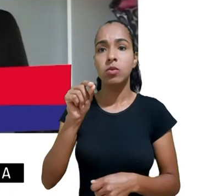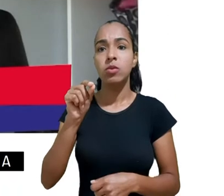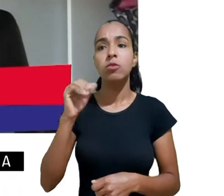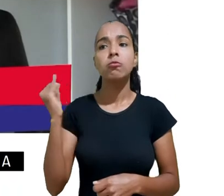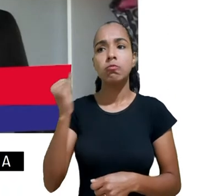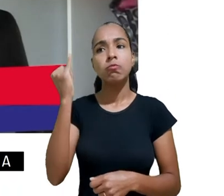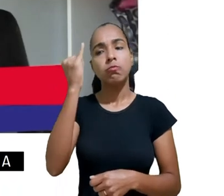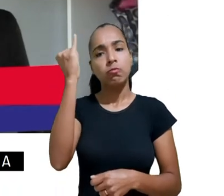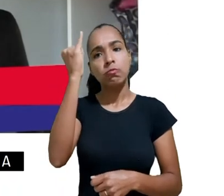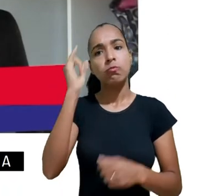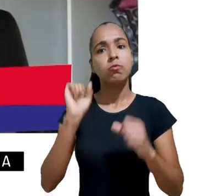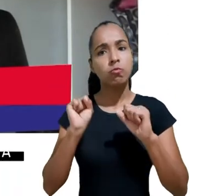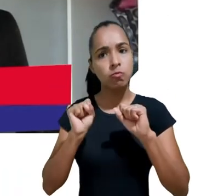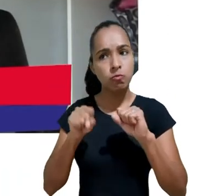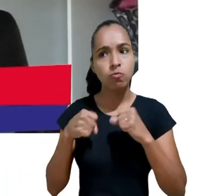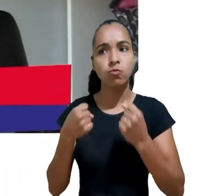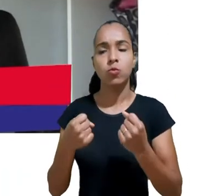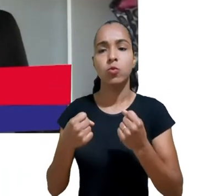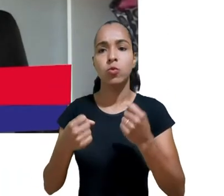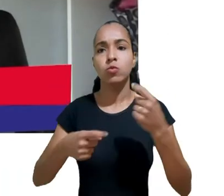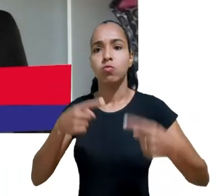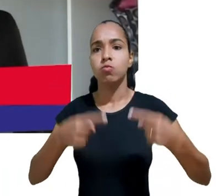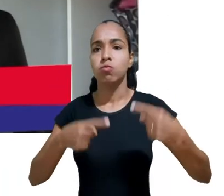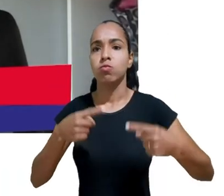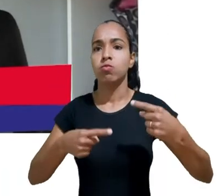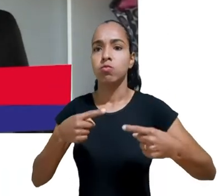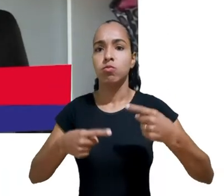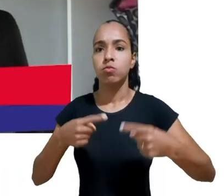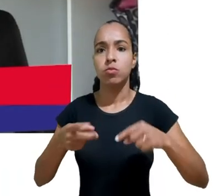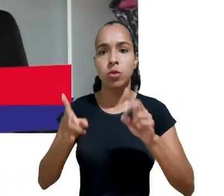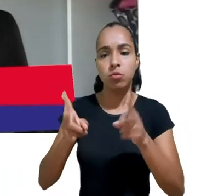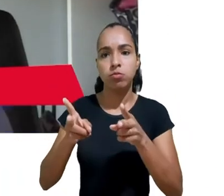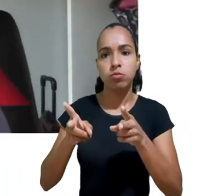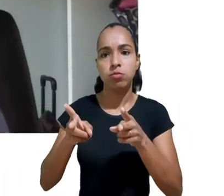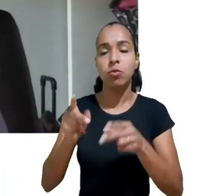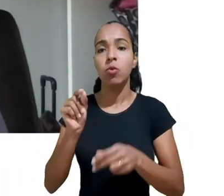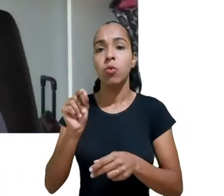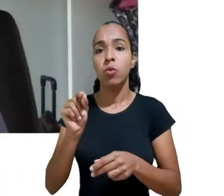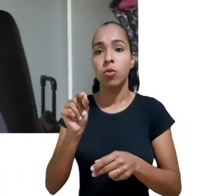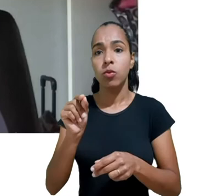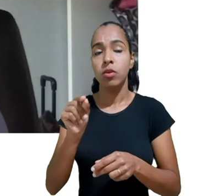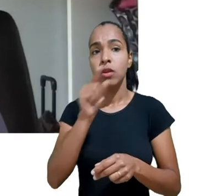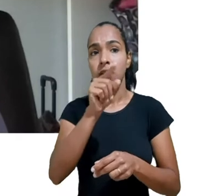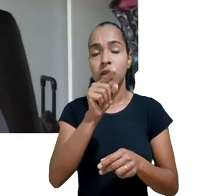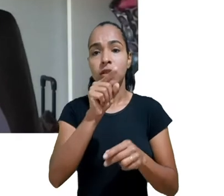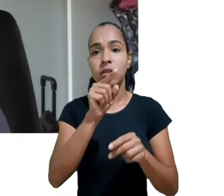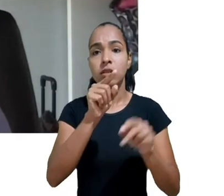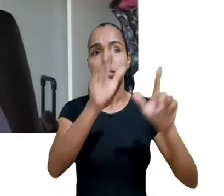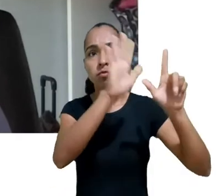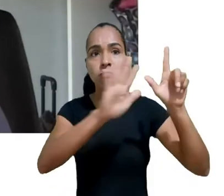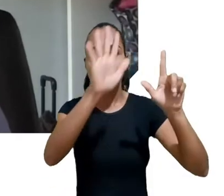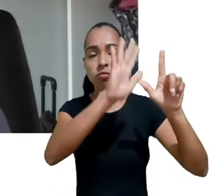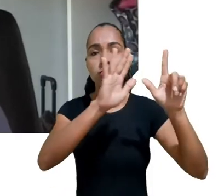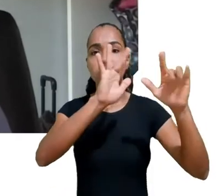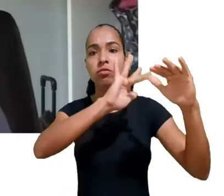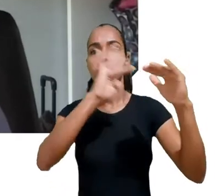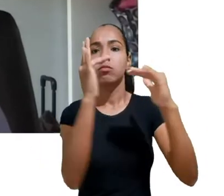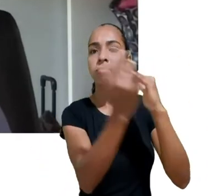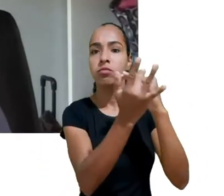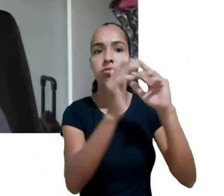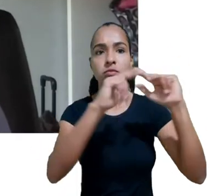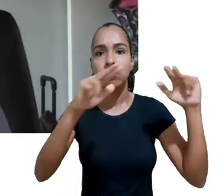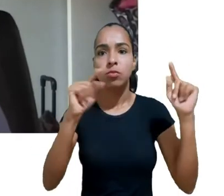debater o modelo de redes sociais para crianças que monetizam os dados para anunciar